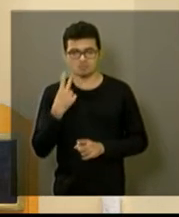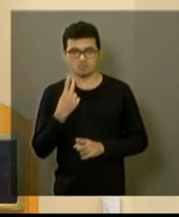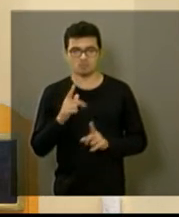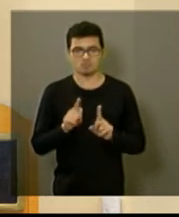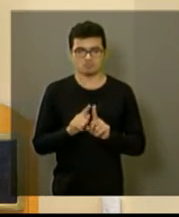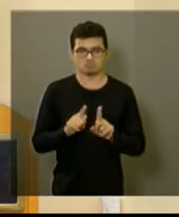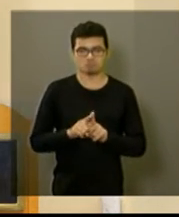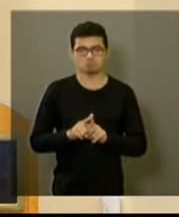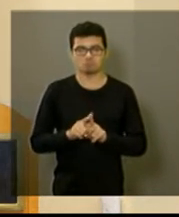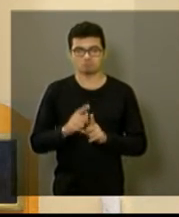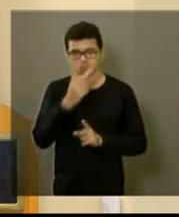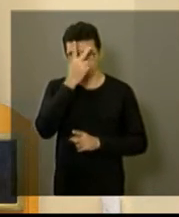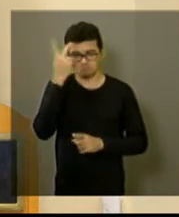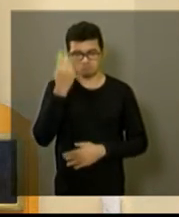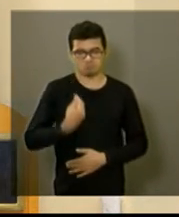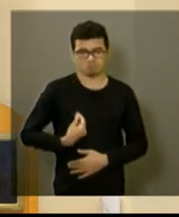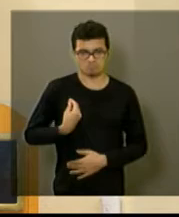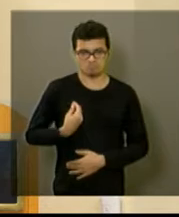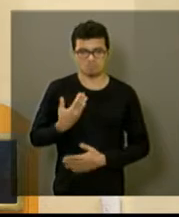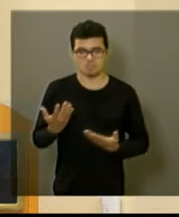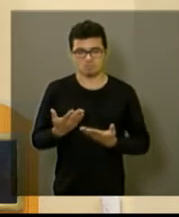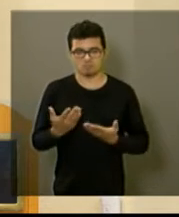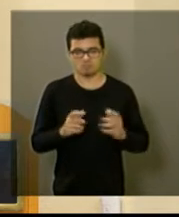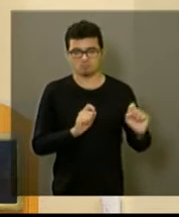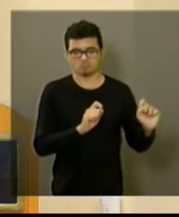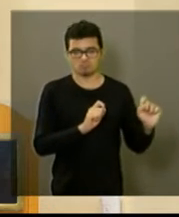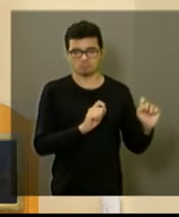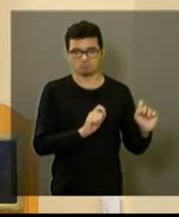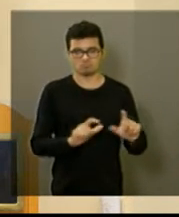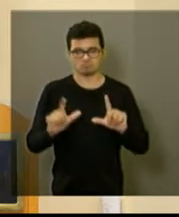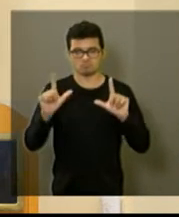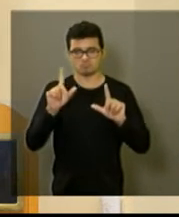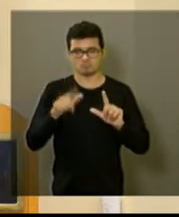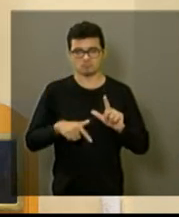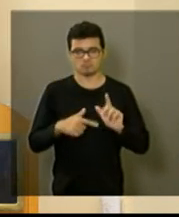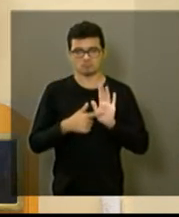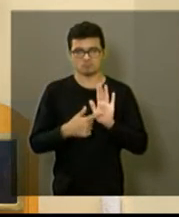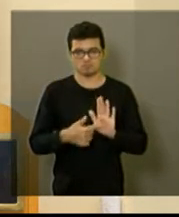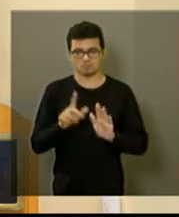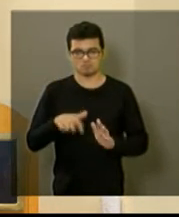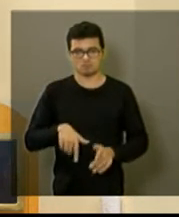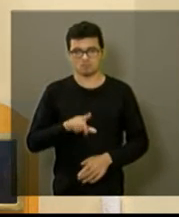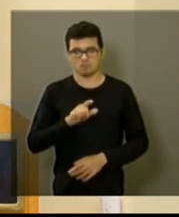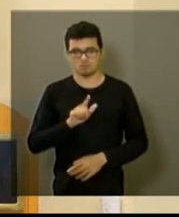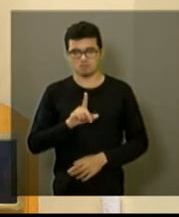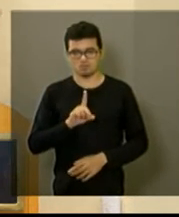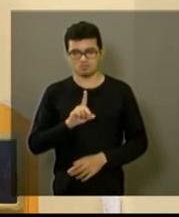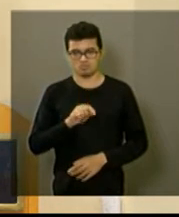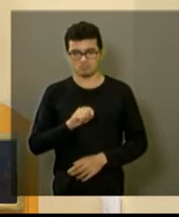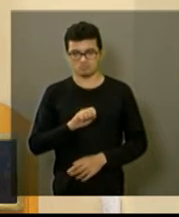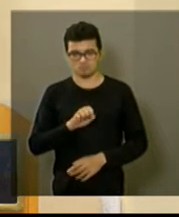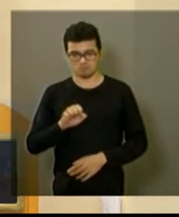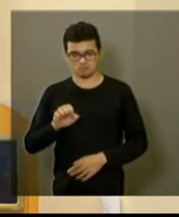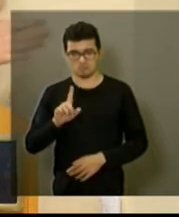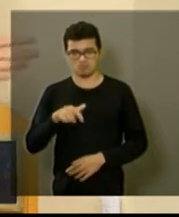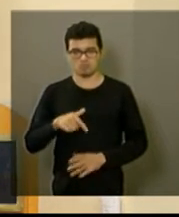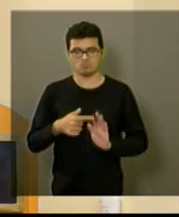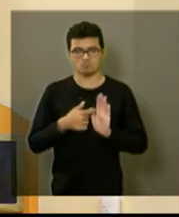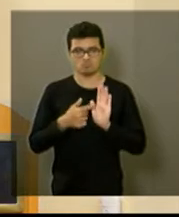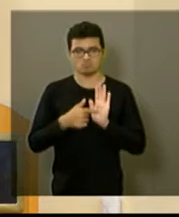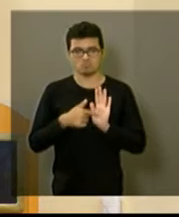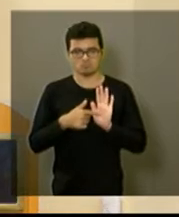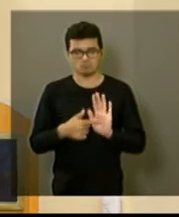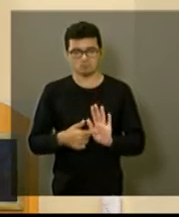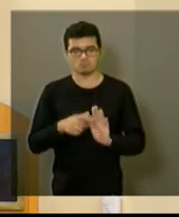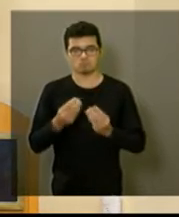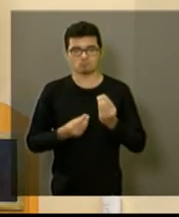vamos começar a apresentação nossa pela previsão da receita do DAI é um pouquinho diferente o DAI a forma de apresentação em relação a